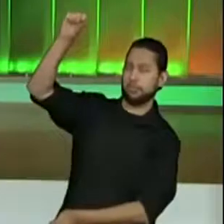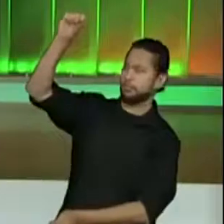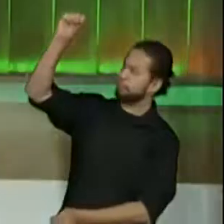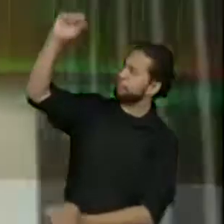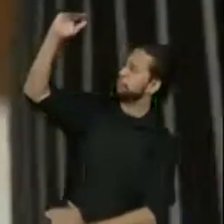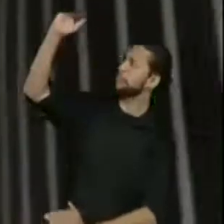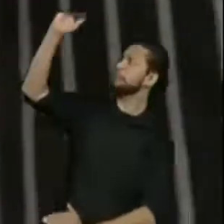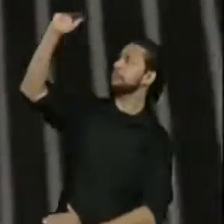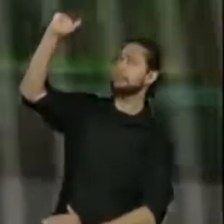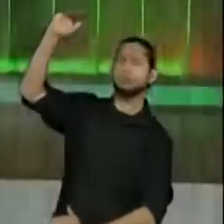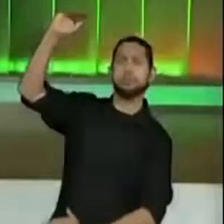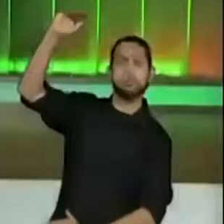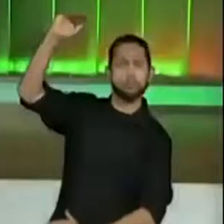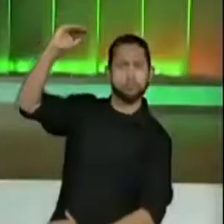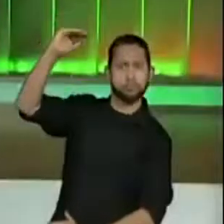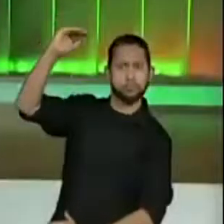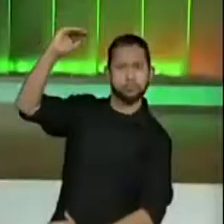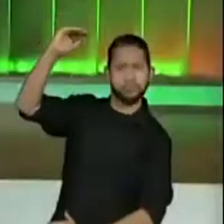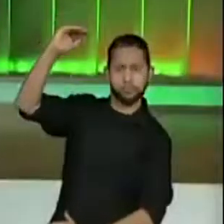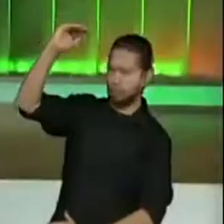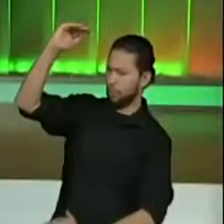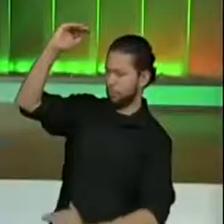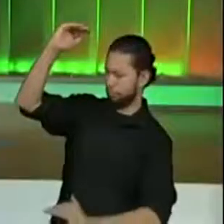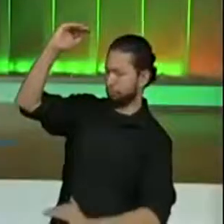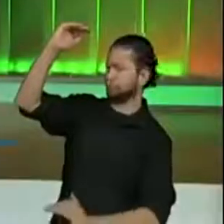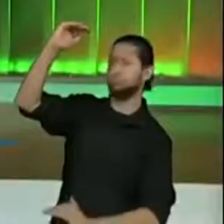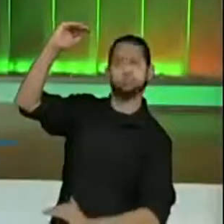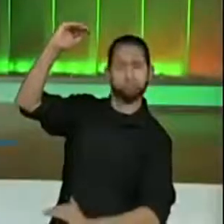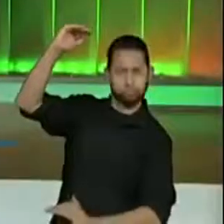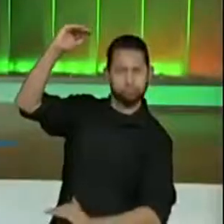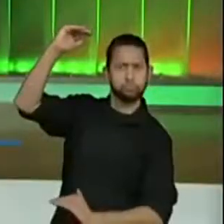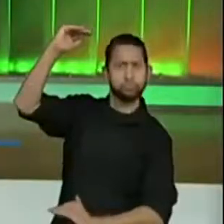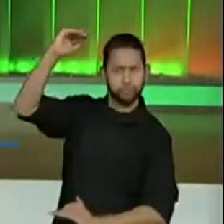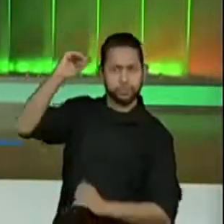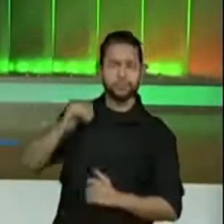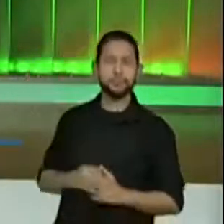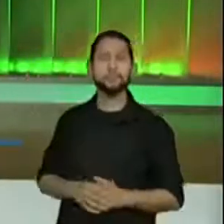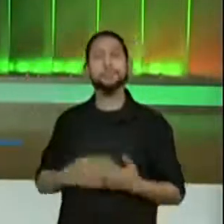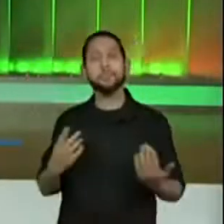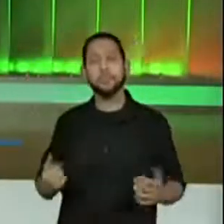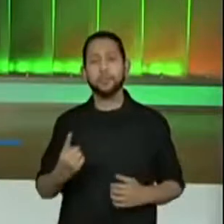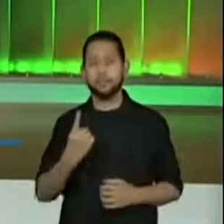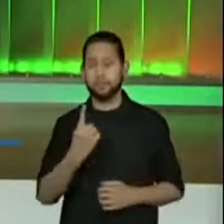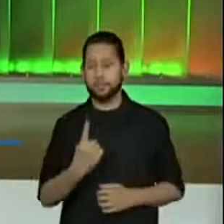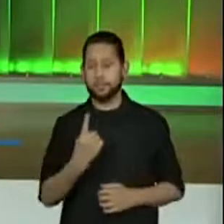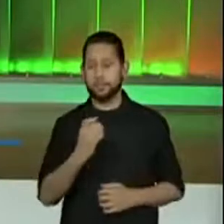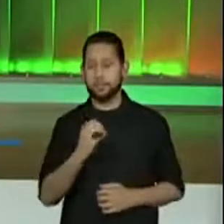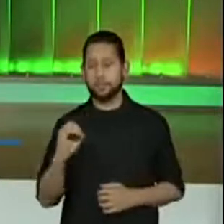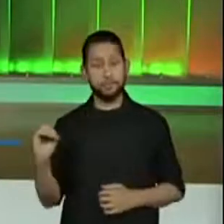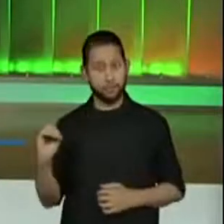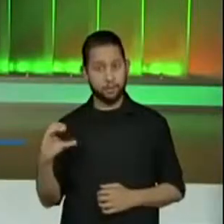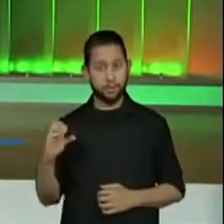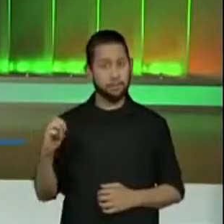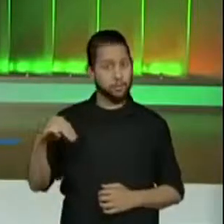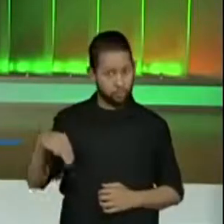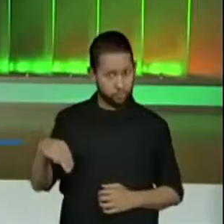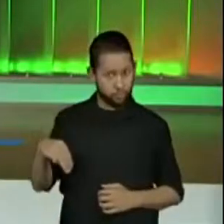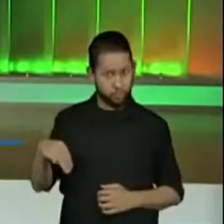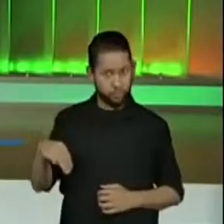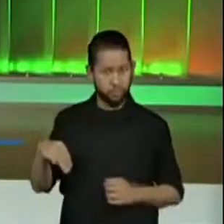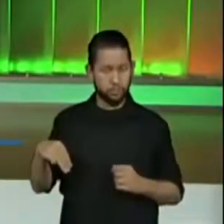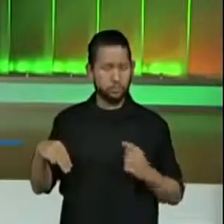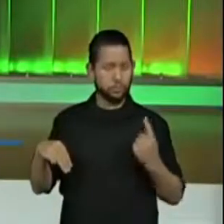Certo? Então, ó, só recapitulando rapidinho, vamos lá. Se 100 centímetros é igual a um metro,